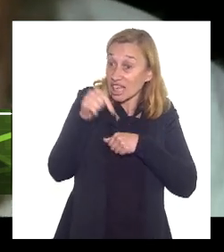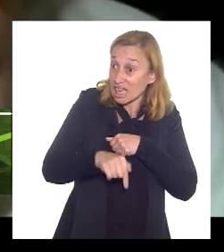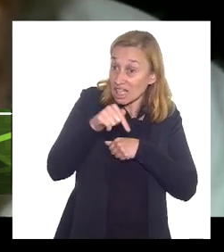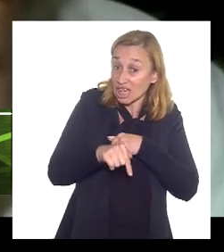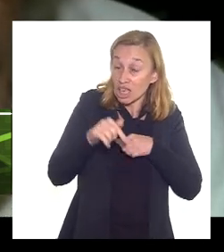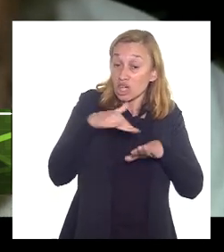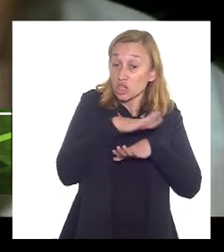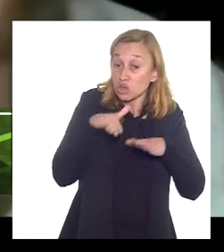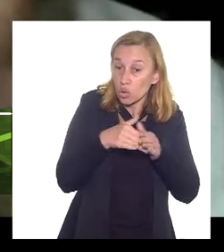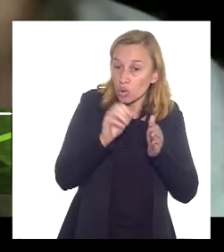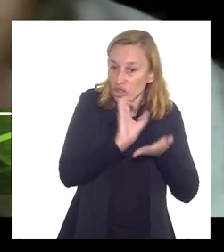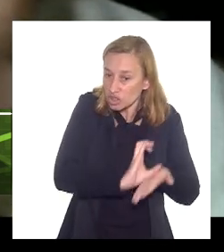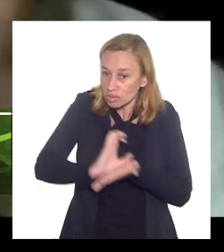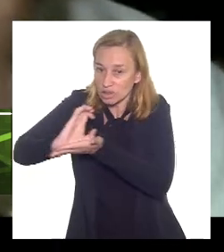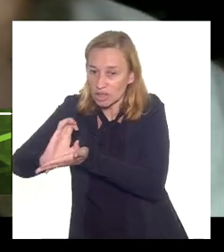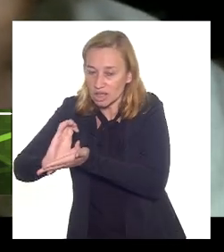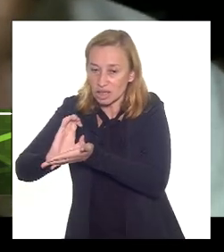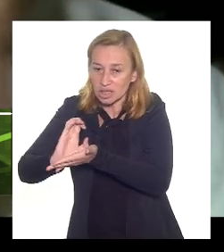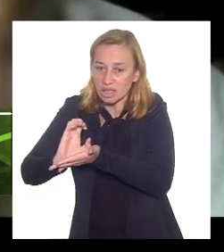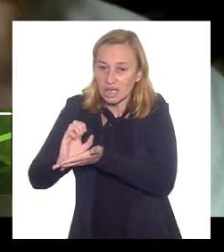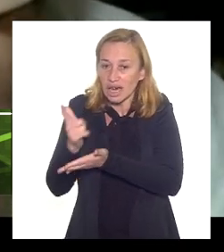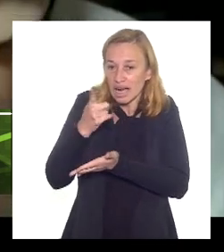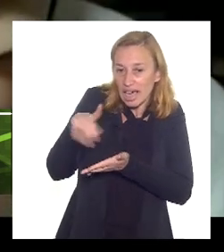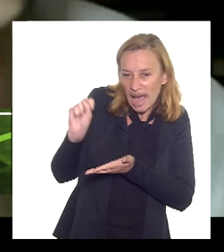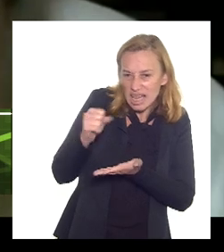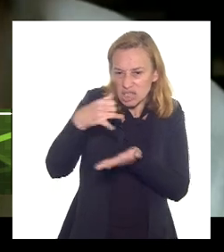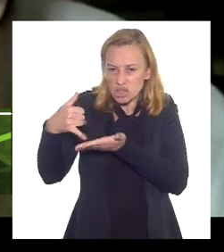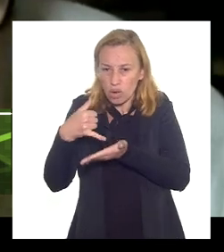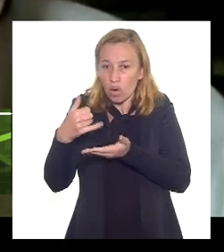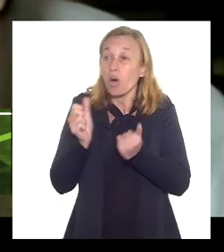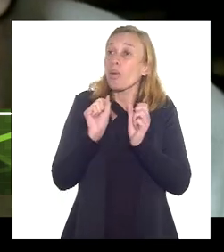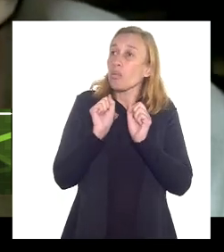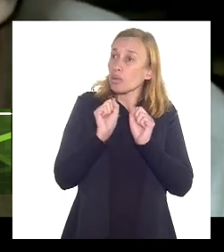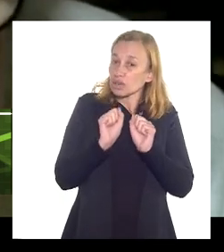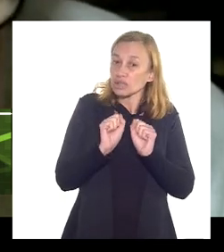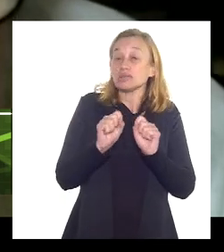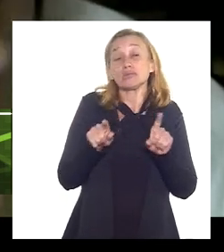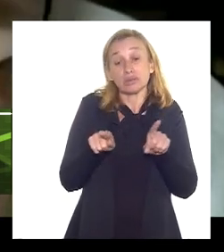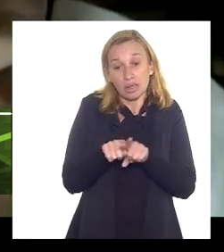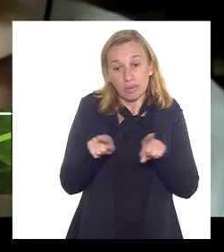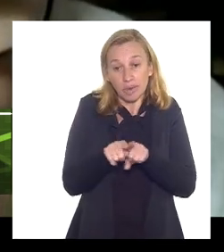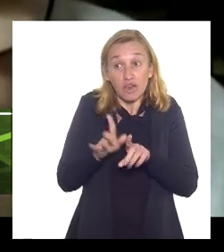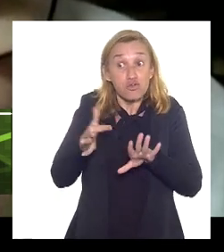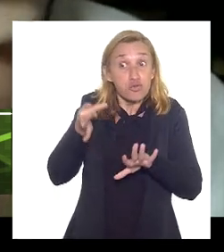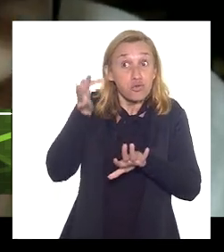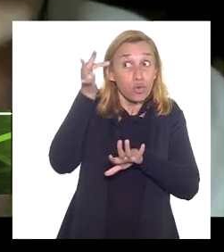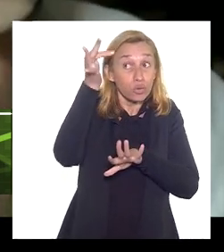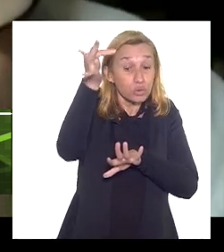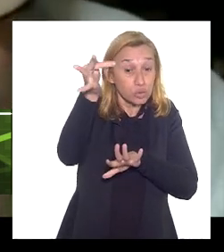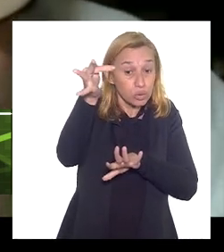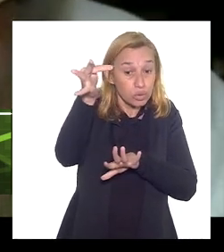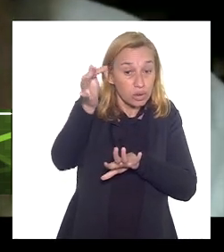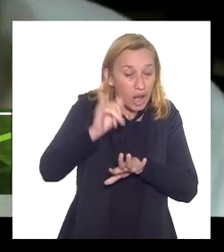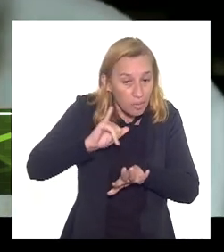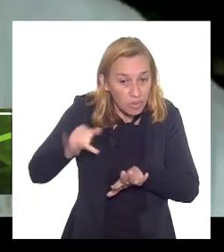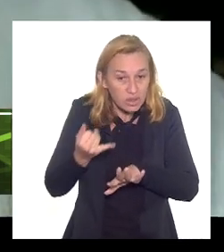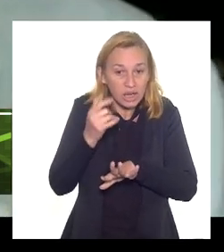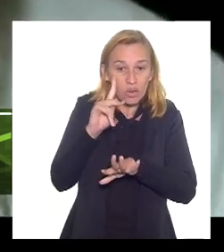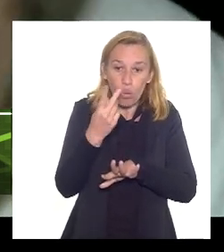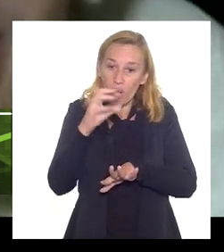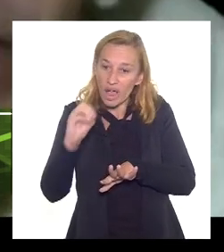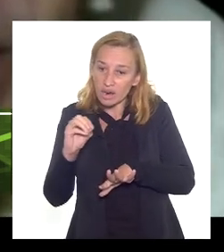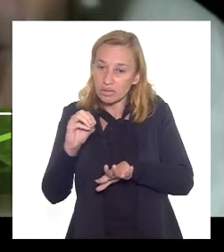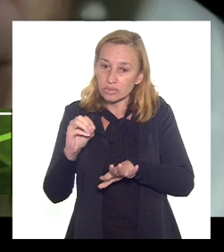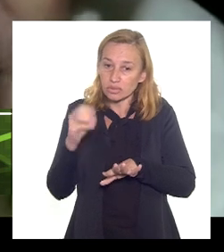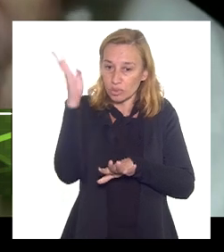exportação reinjeção geração está sendo considerada a hipótese futura se aproveitar o hélio no Brasil